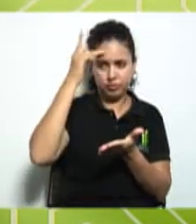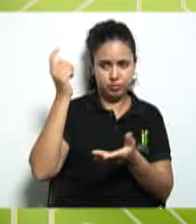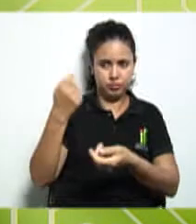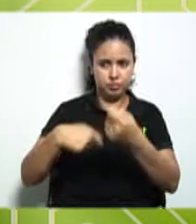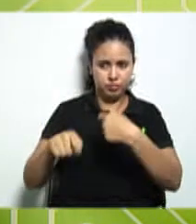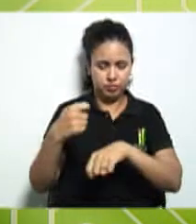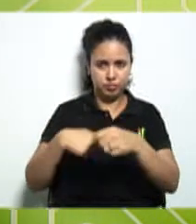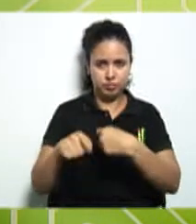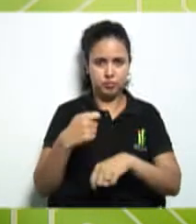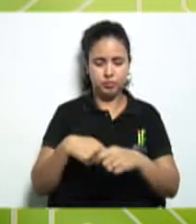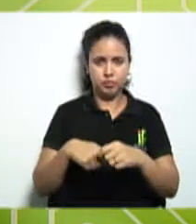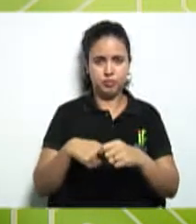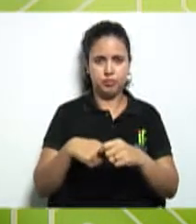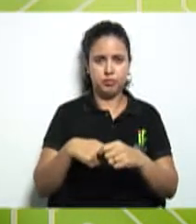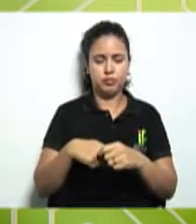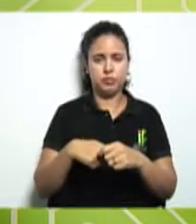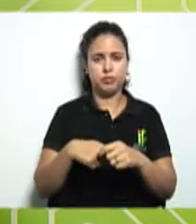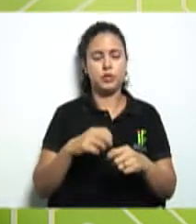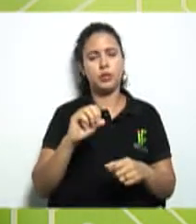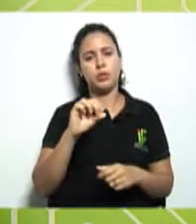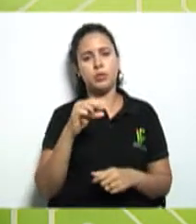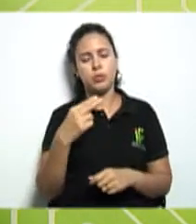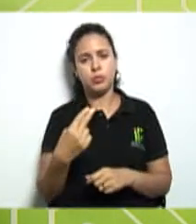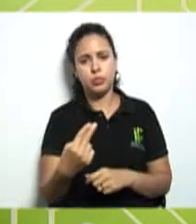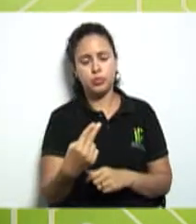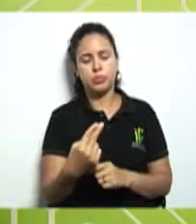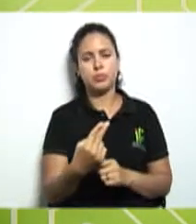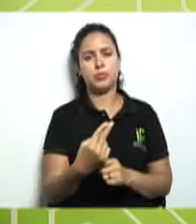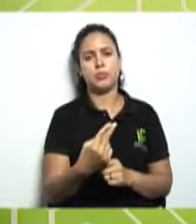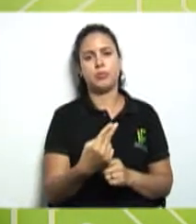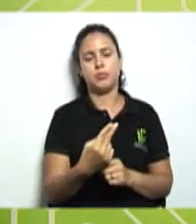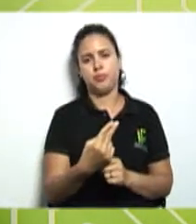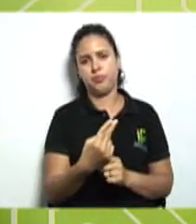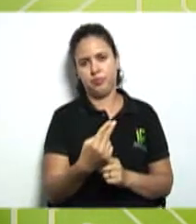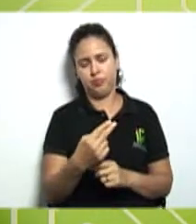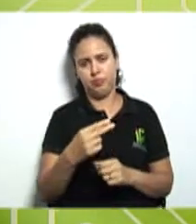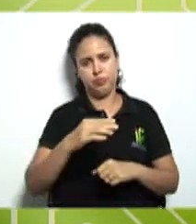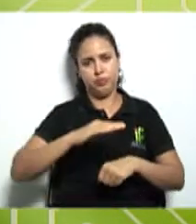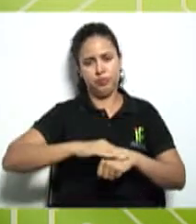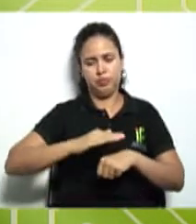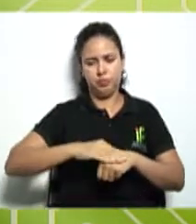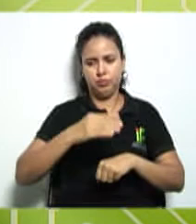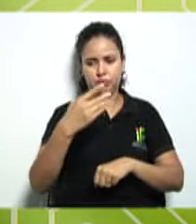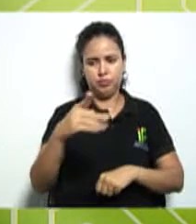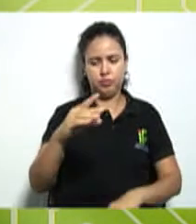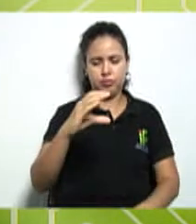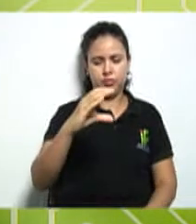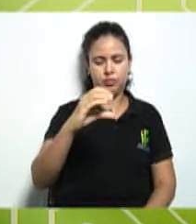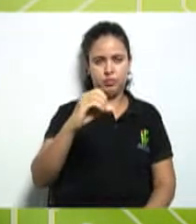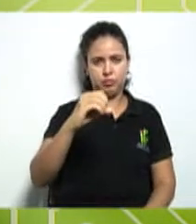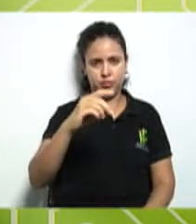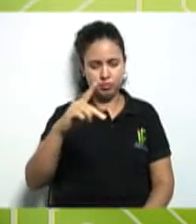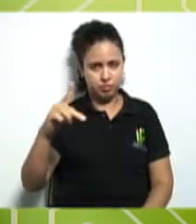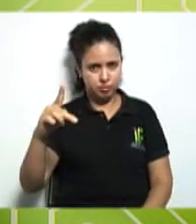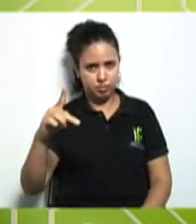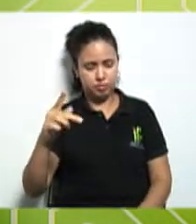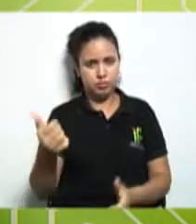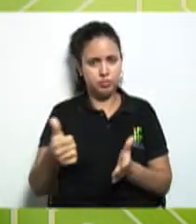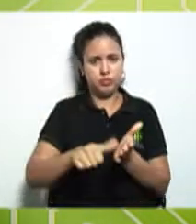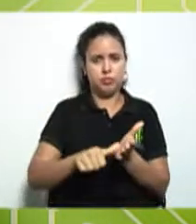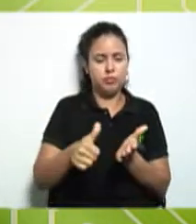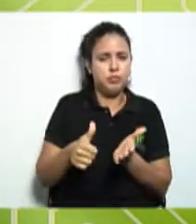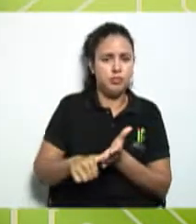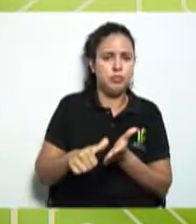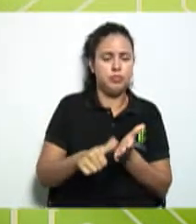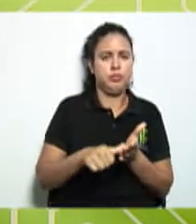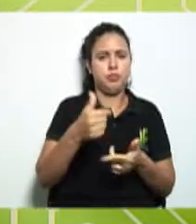Vai ser necessário? Ou mesmo os próprios cooperados poderão fazer esse trabalho? Em outro momento, nós vamos ver essa situação?